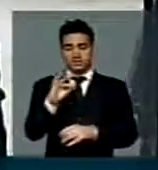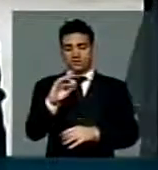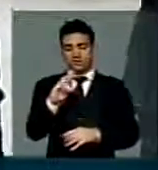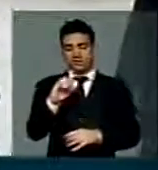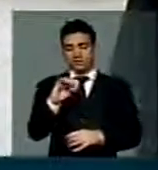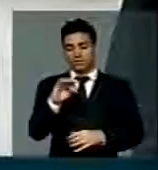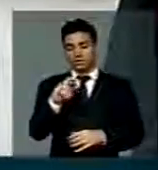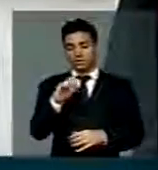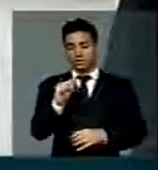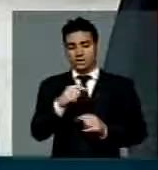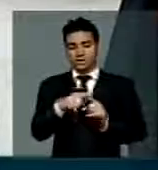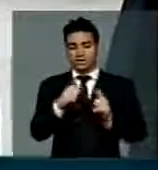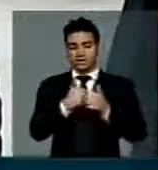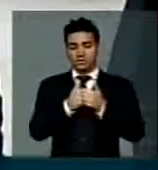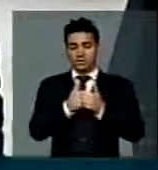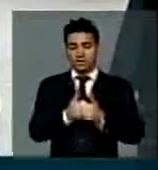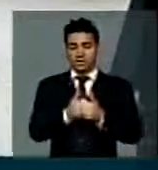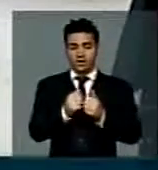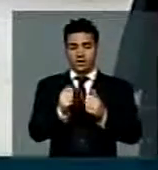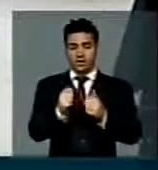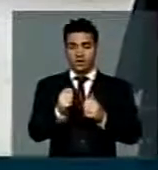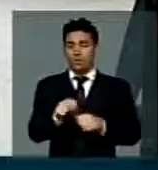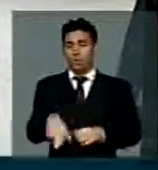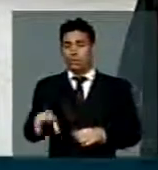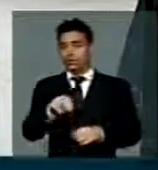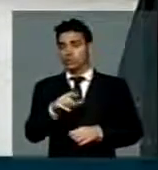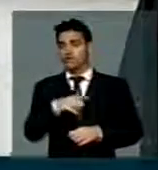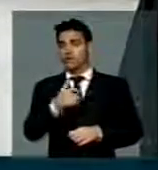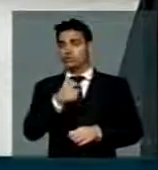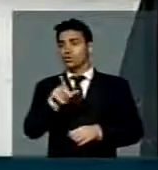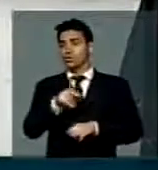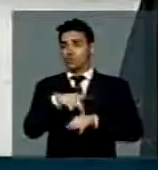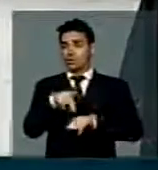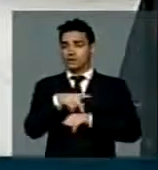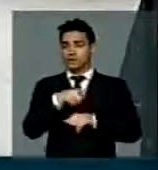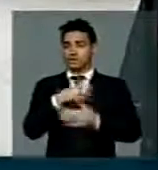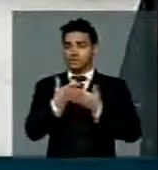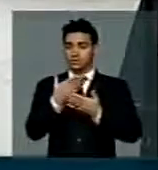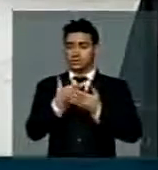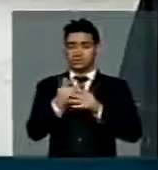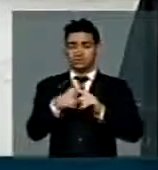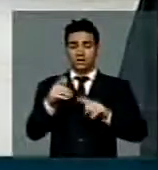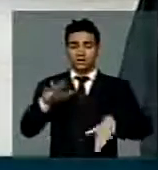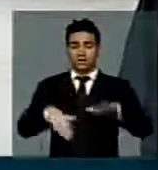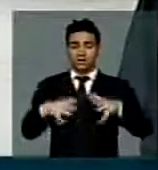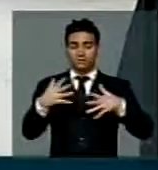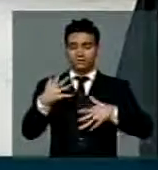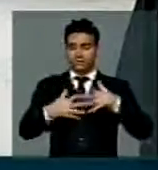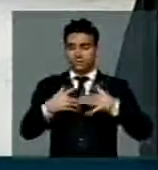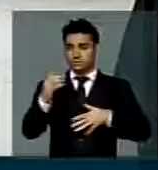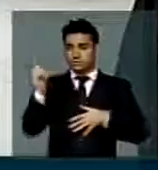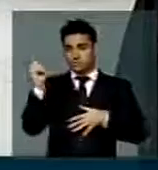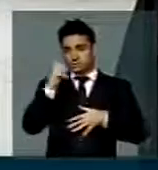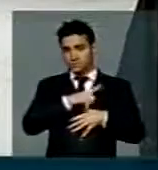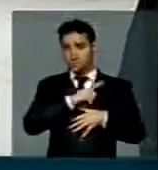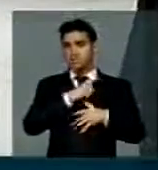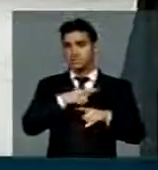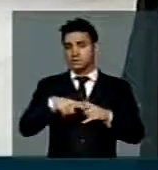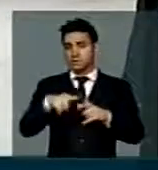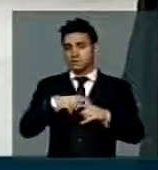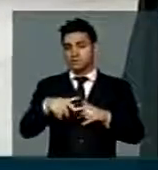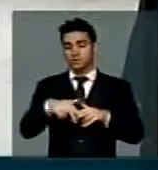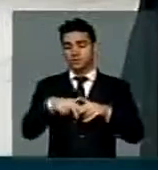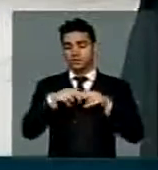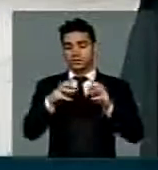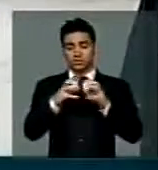estudantes, os estudantes brasileiros que estão lá no exterior, pulsando, mas que às vezes passam por grandes dificuldades. E essa Frente